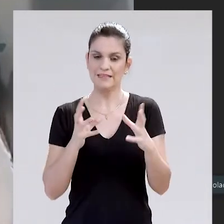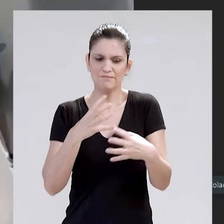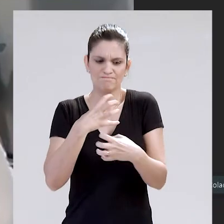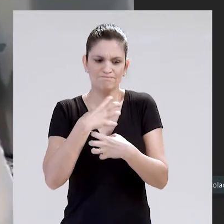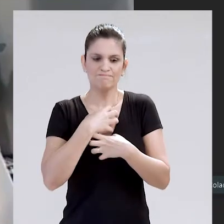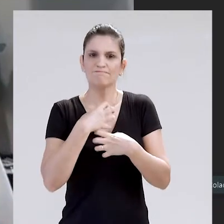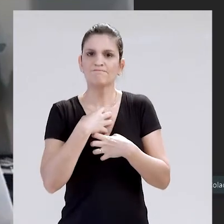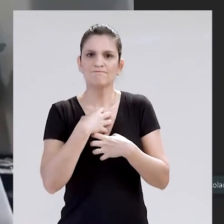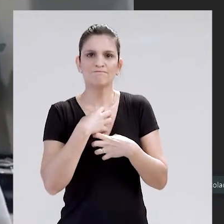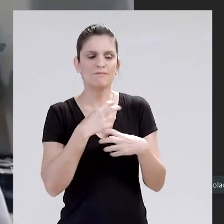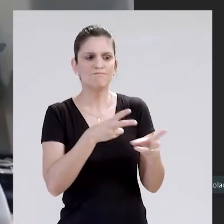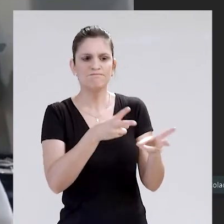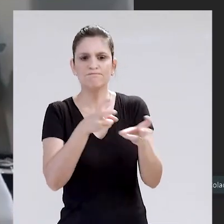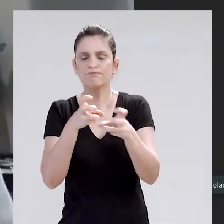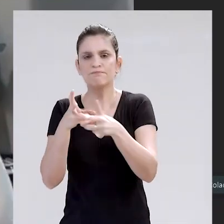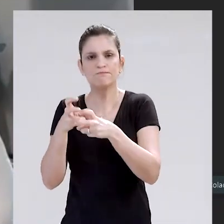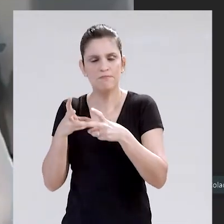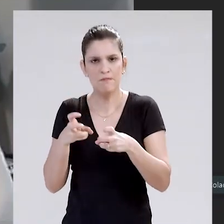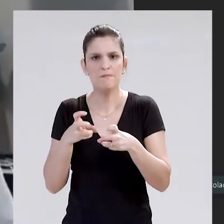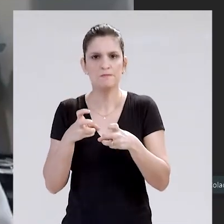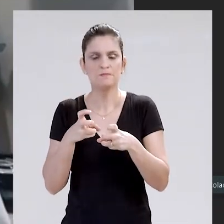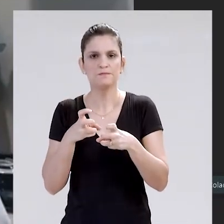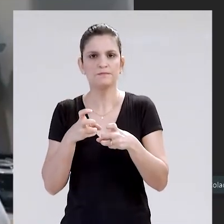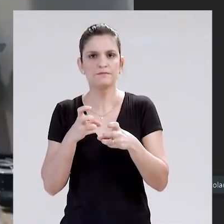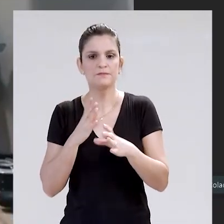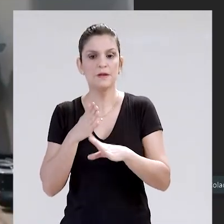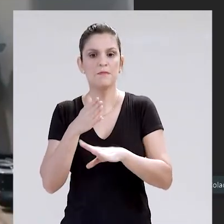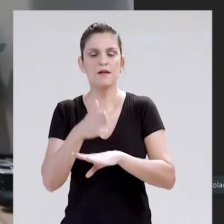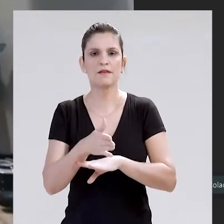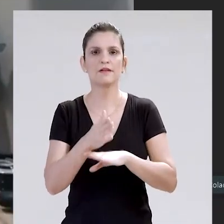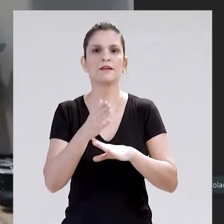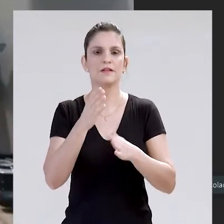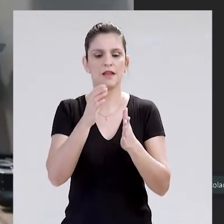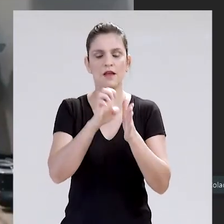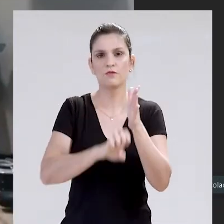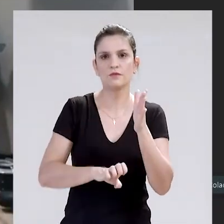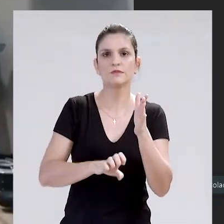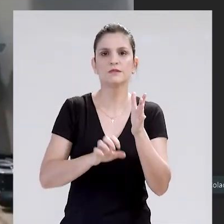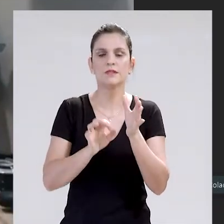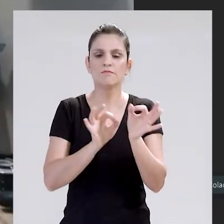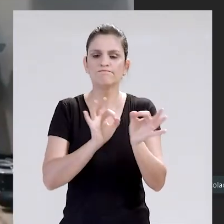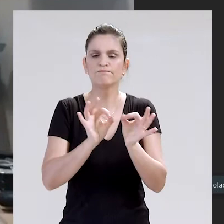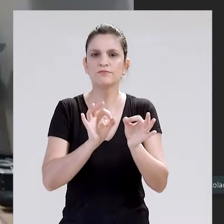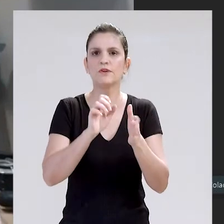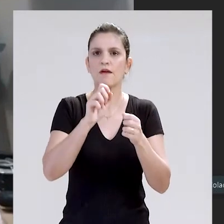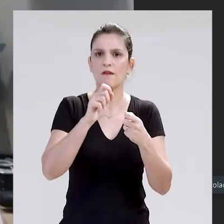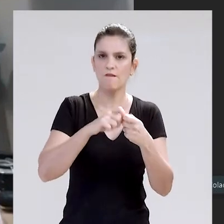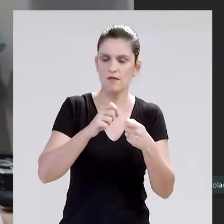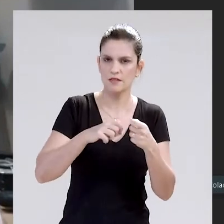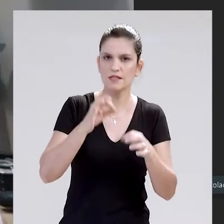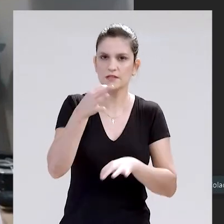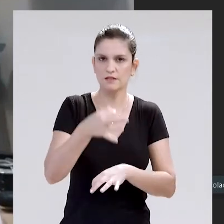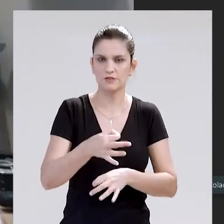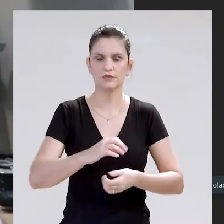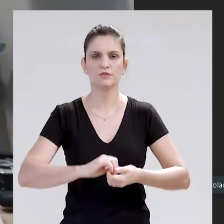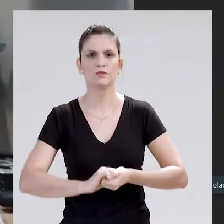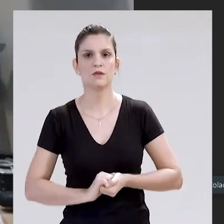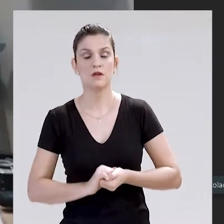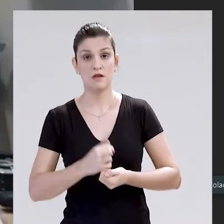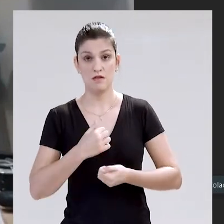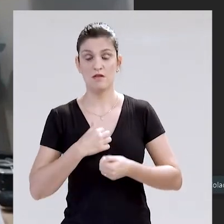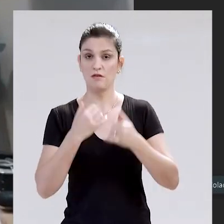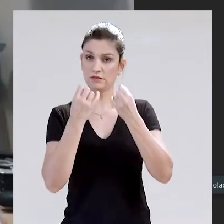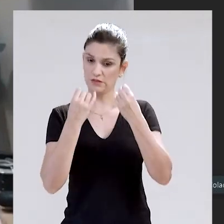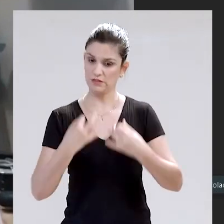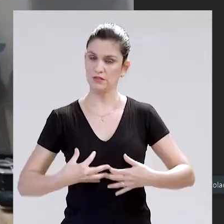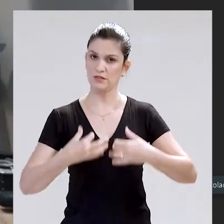os homens também, sensibilizam todas as pessoas que têm indicação de fazer os exames de prevenção. E eu